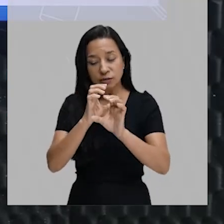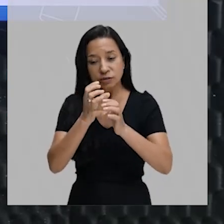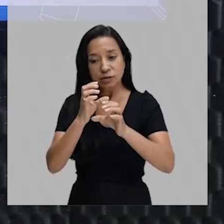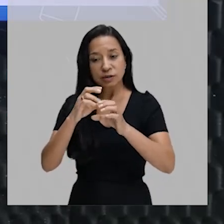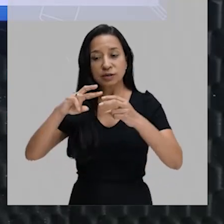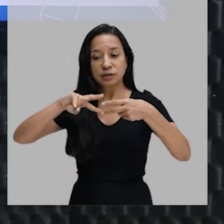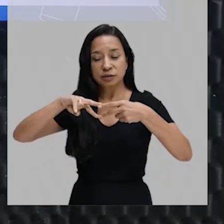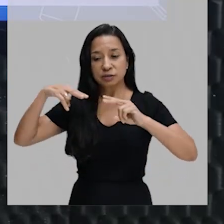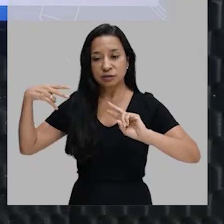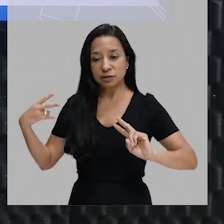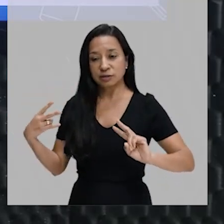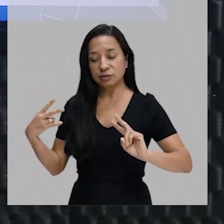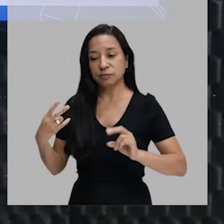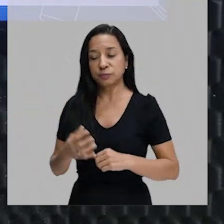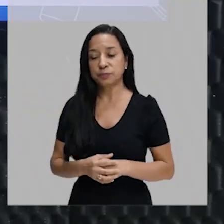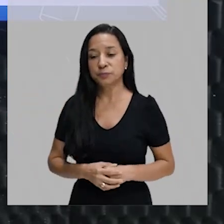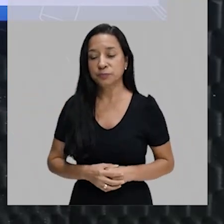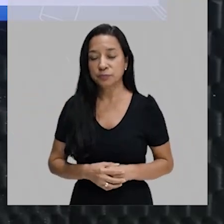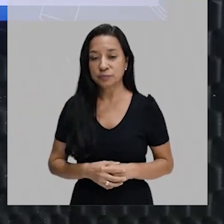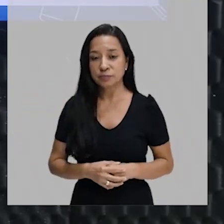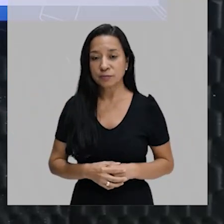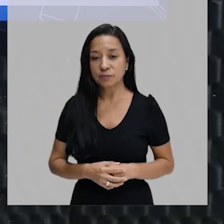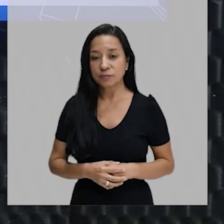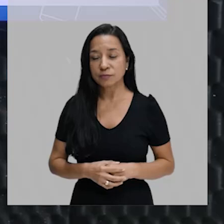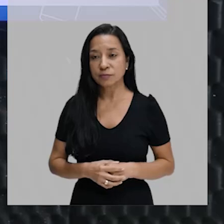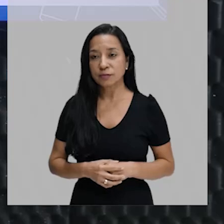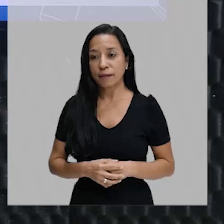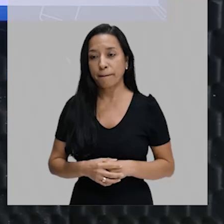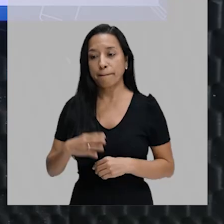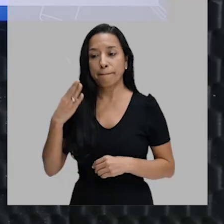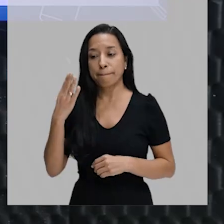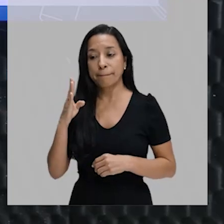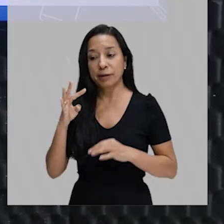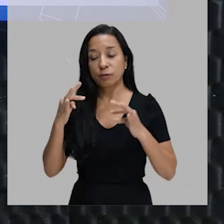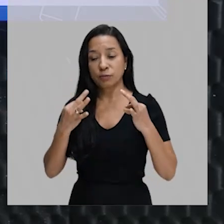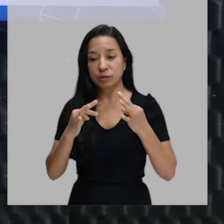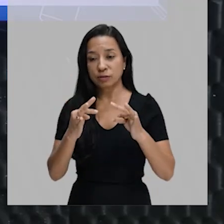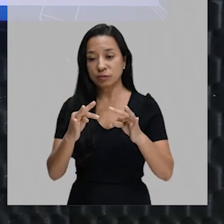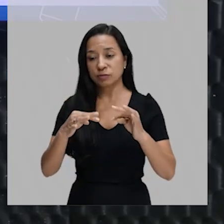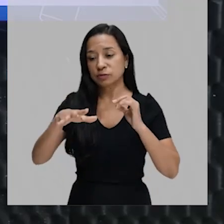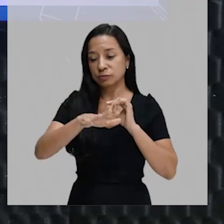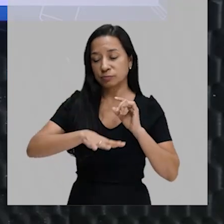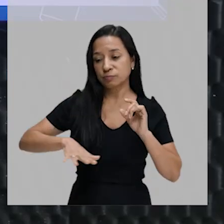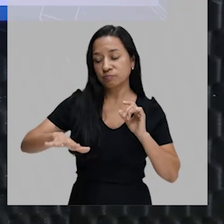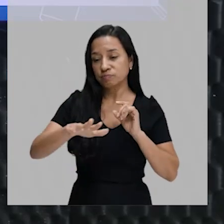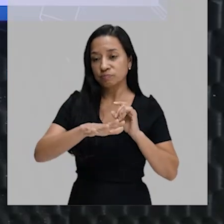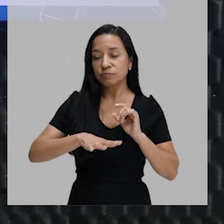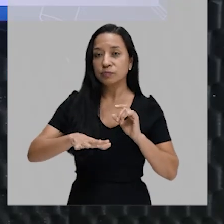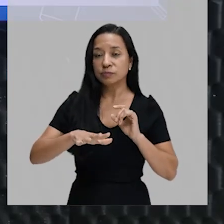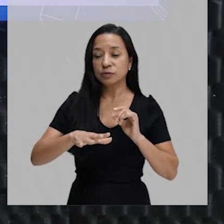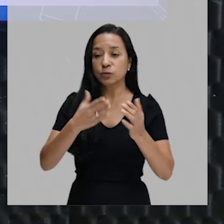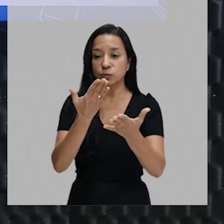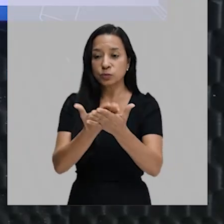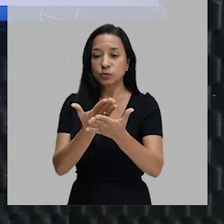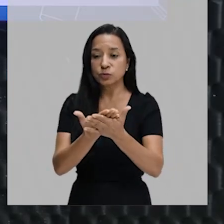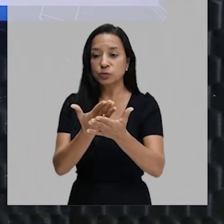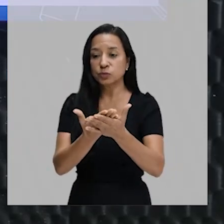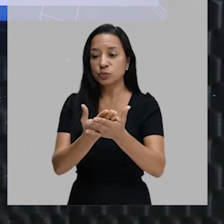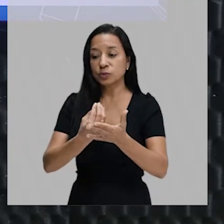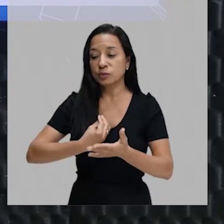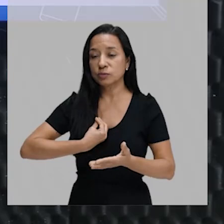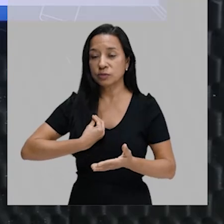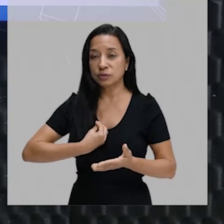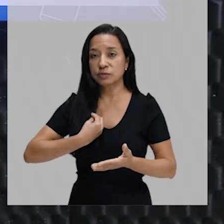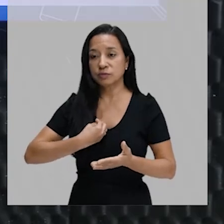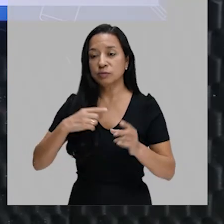parte de biotecnologia. A biotecnologia é uma das áreas em que nós estudamos os seres vivos com